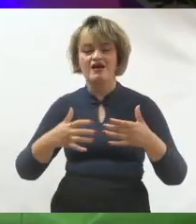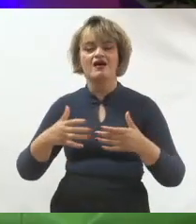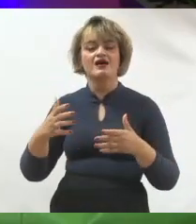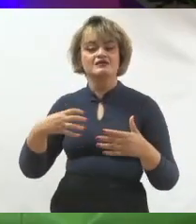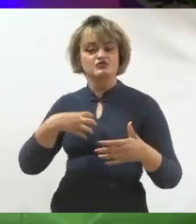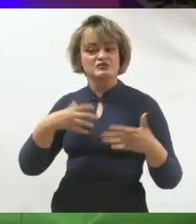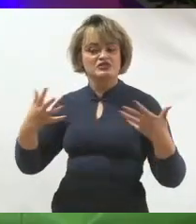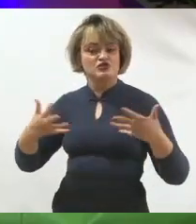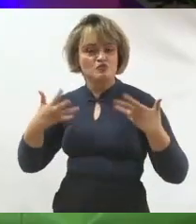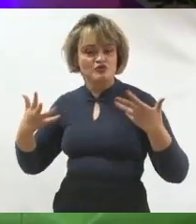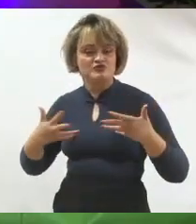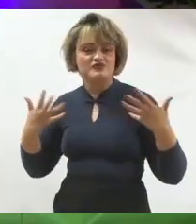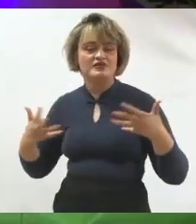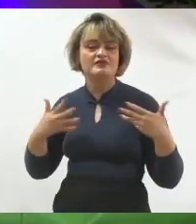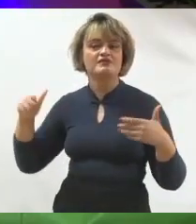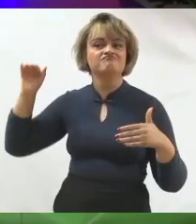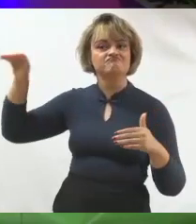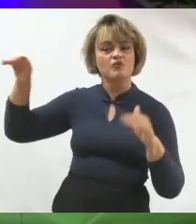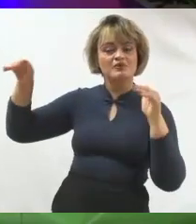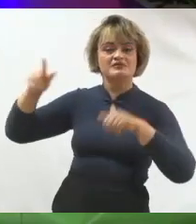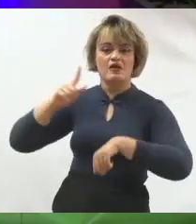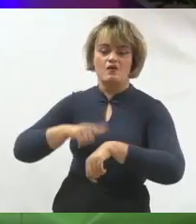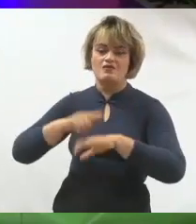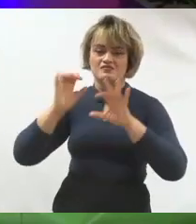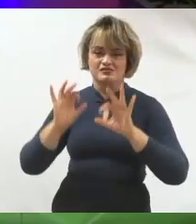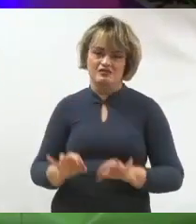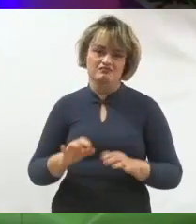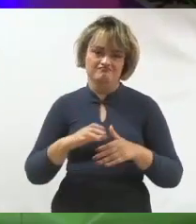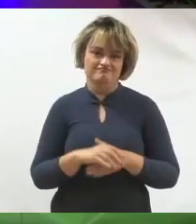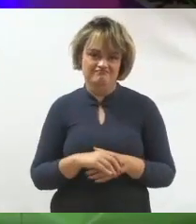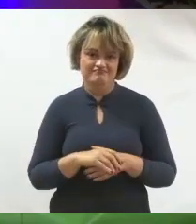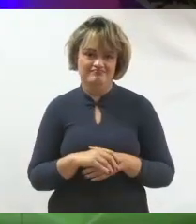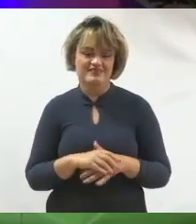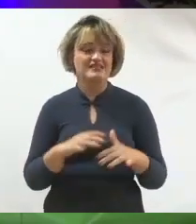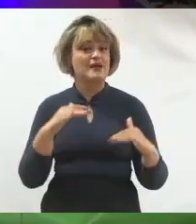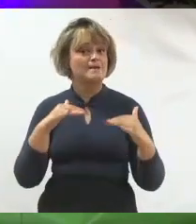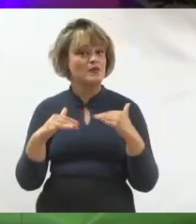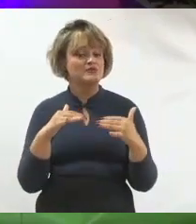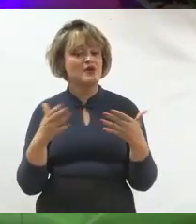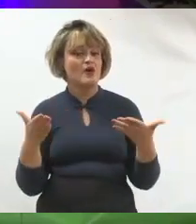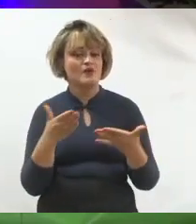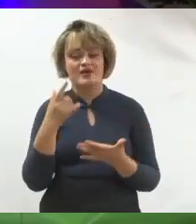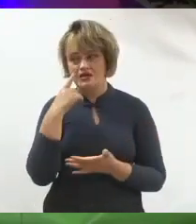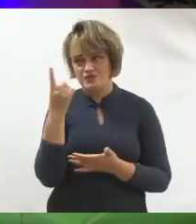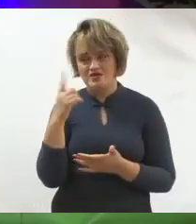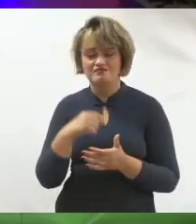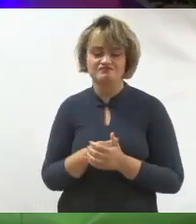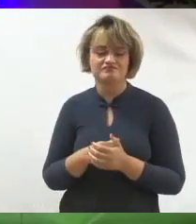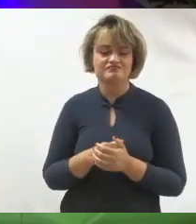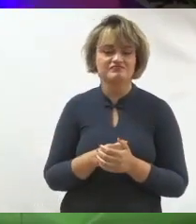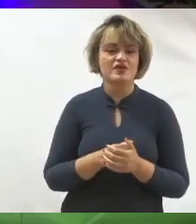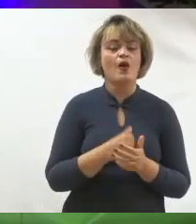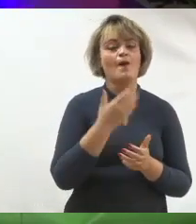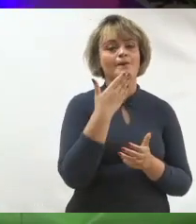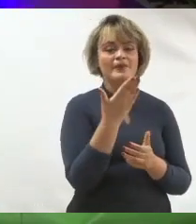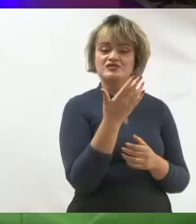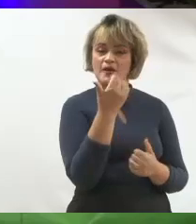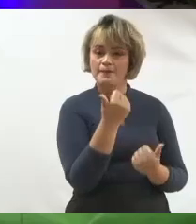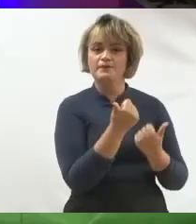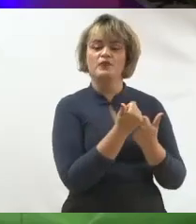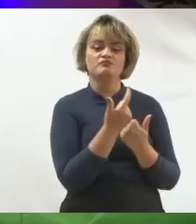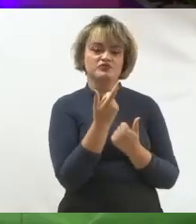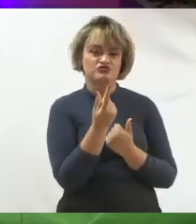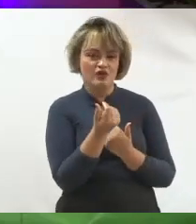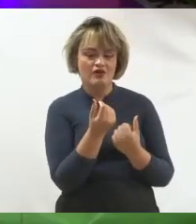Motive na hora certa. Imobilize só na hora certa. A mobilização de agora é isso aqui. Ou é pedido de apoio para a